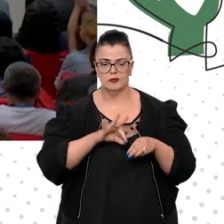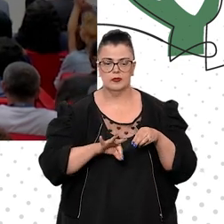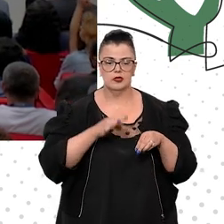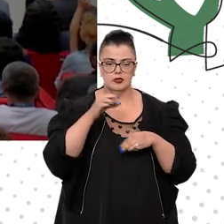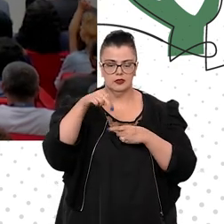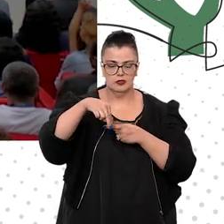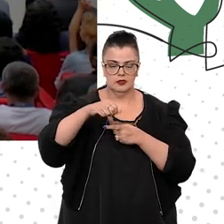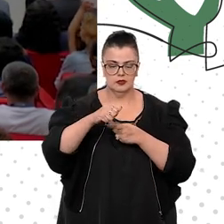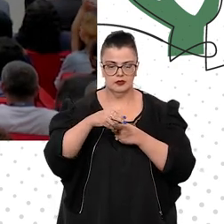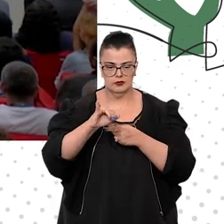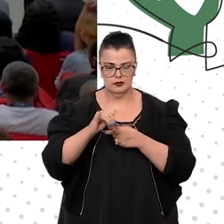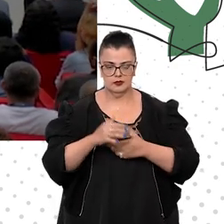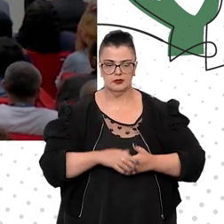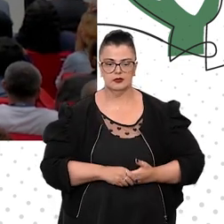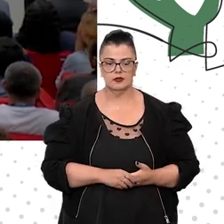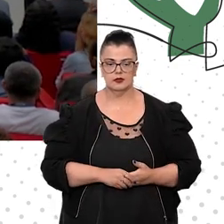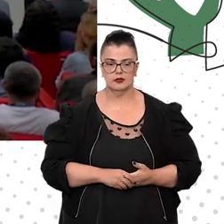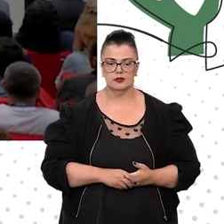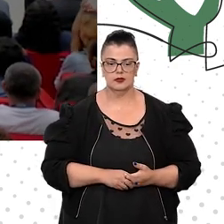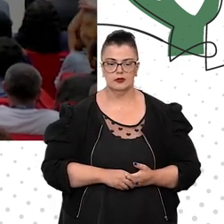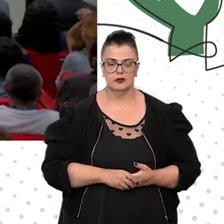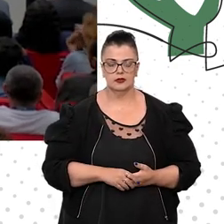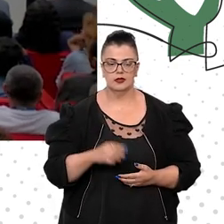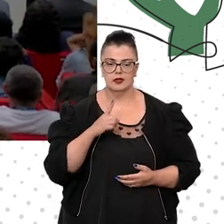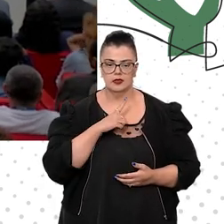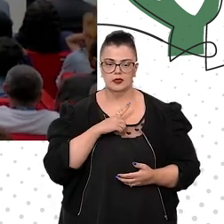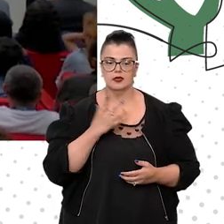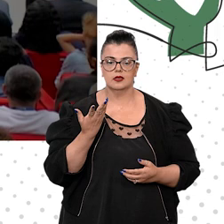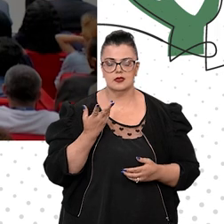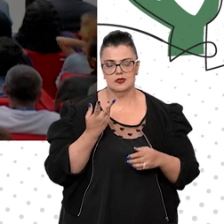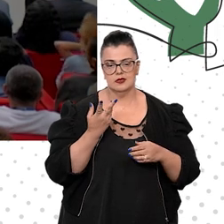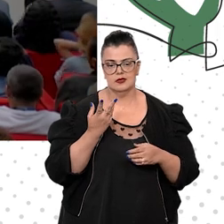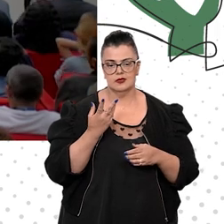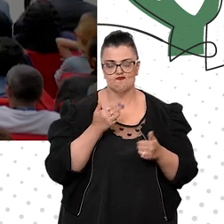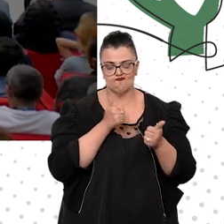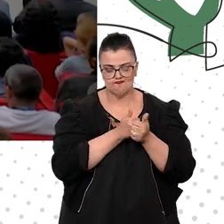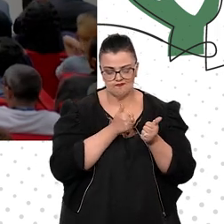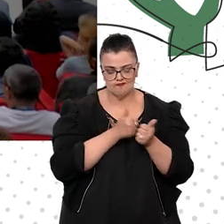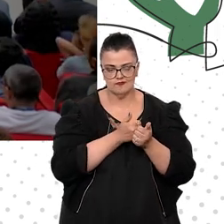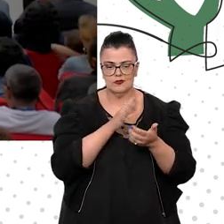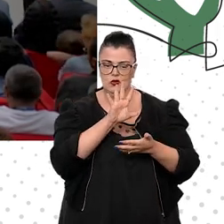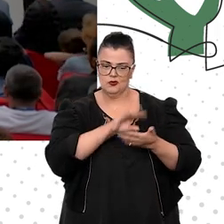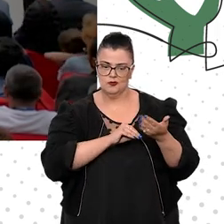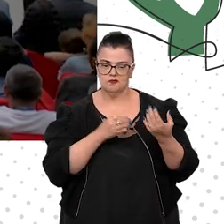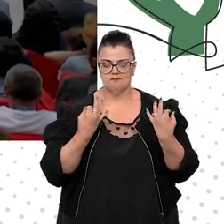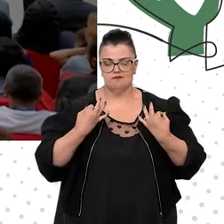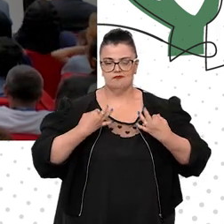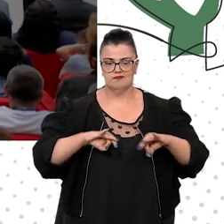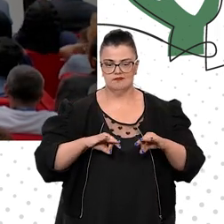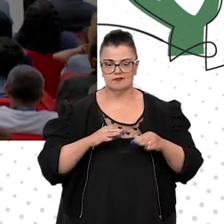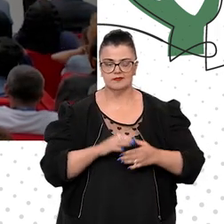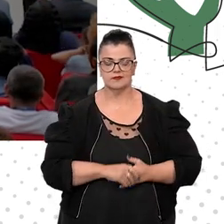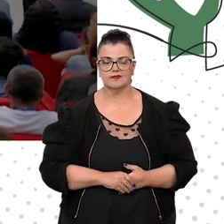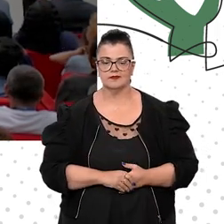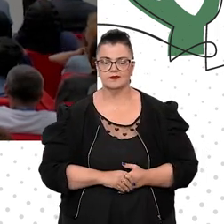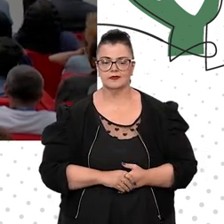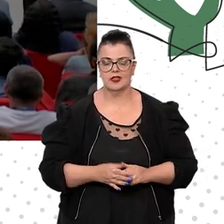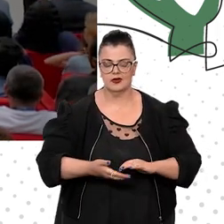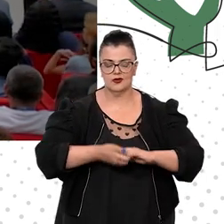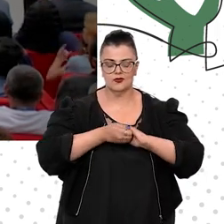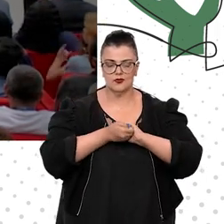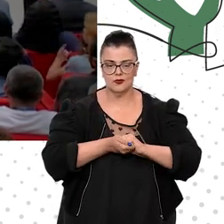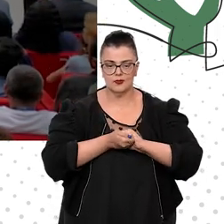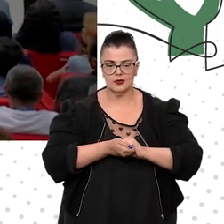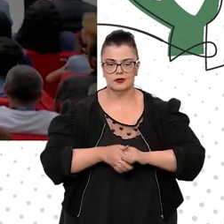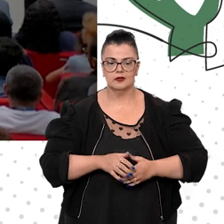Andrigue, cujo exemplo procurarei seguir com a maior fidelidade possível. Meus cumprimentos são o querido